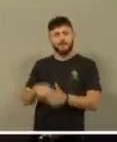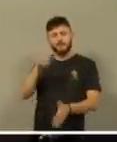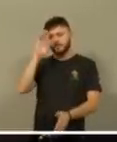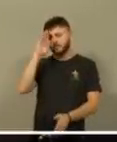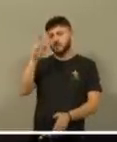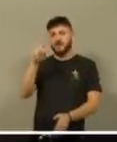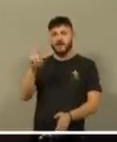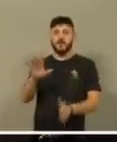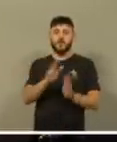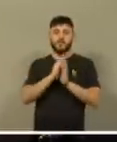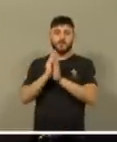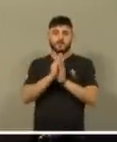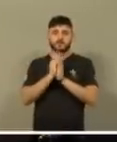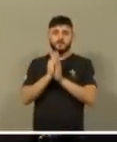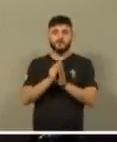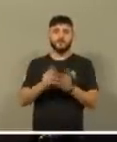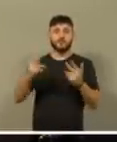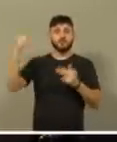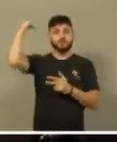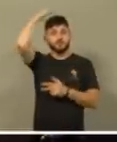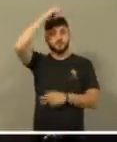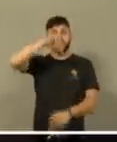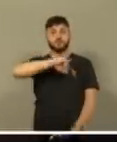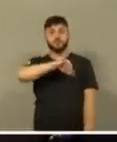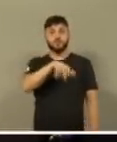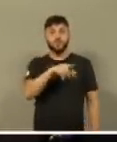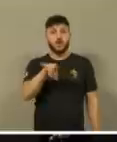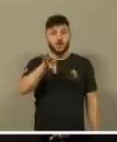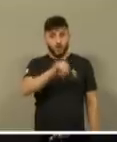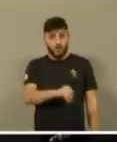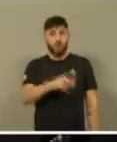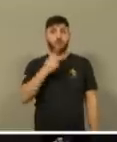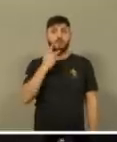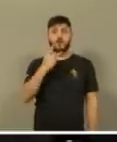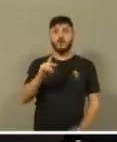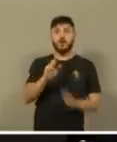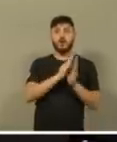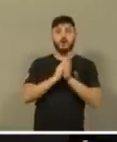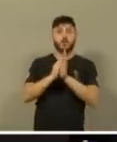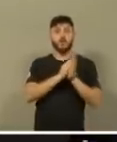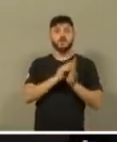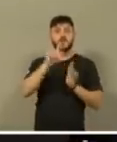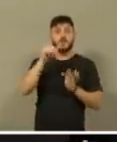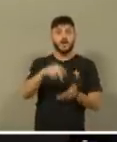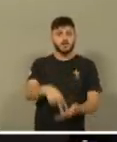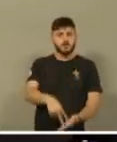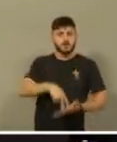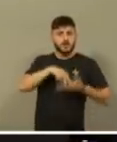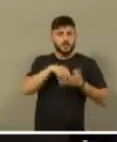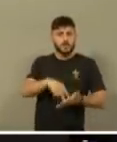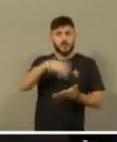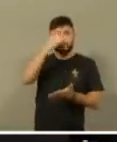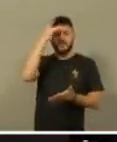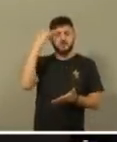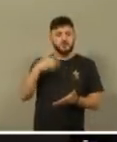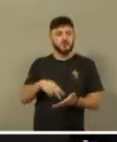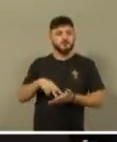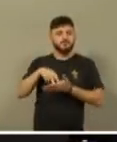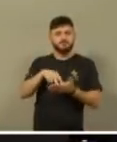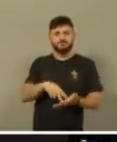Crisóstomo, diz que a oração é a âncora para os que estão flutuando,